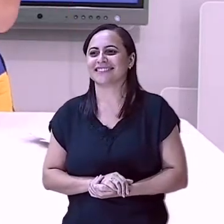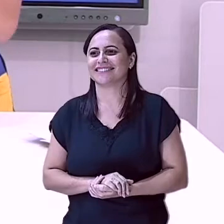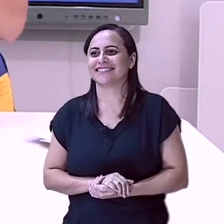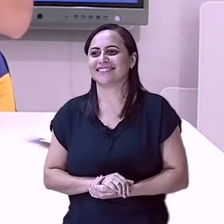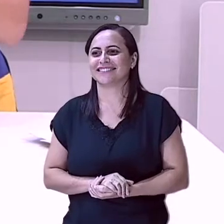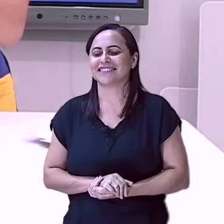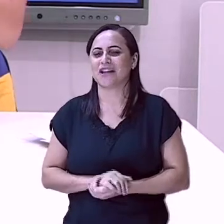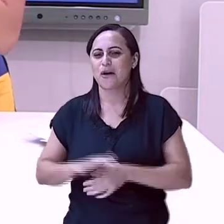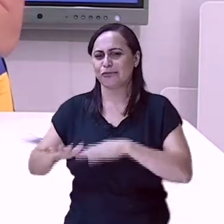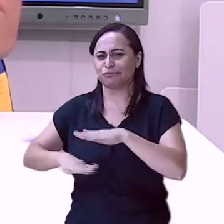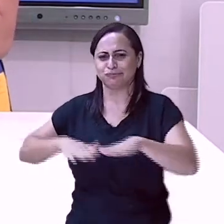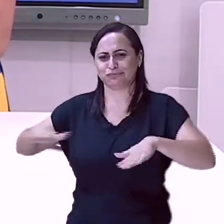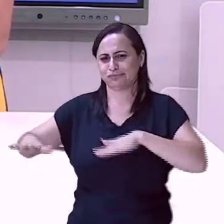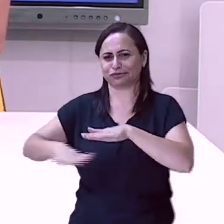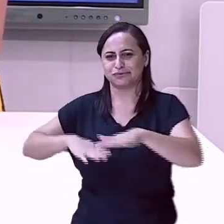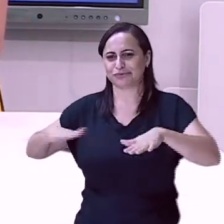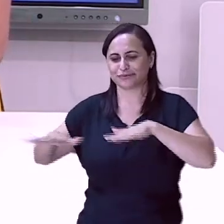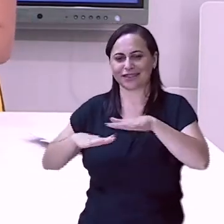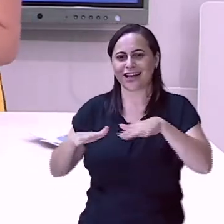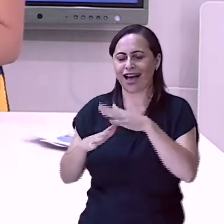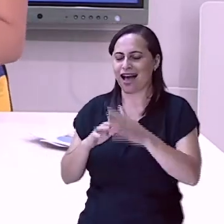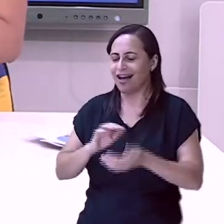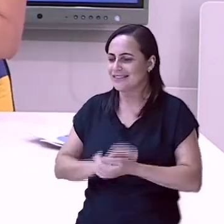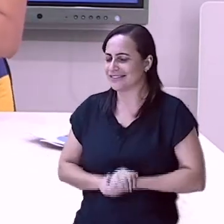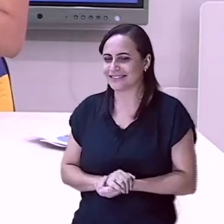até fazer isso aqui, criança. Ela não vai acertar.